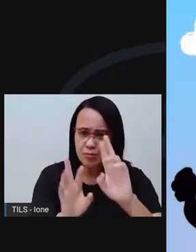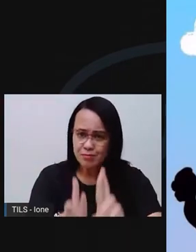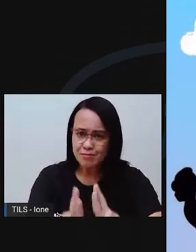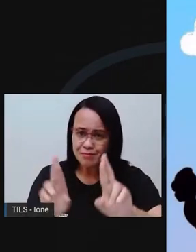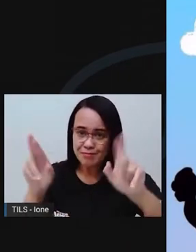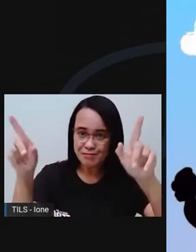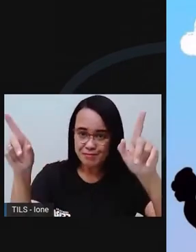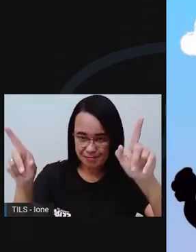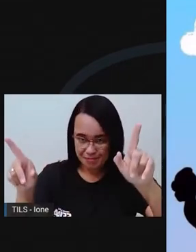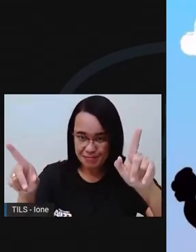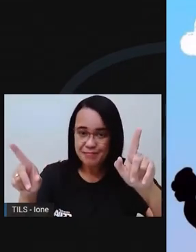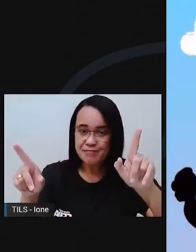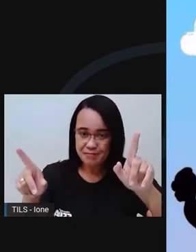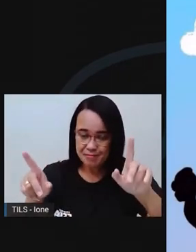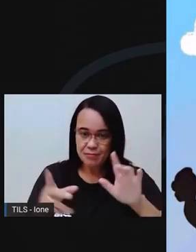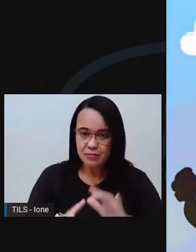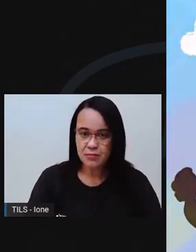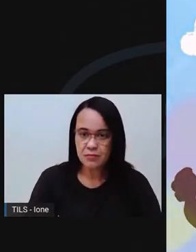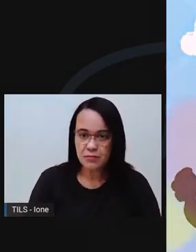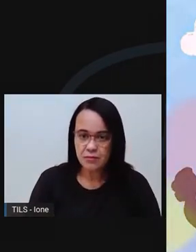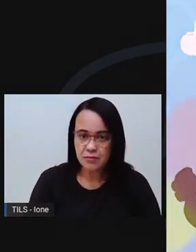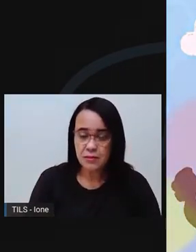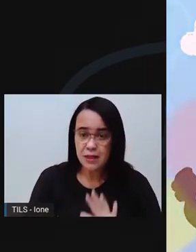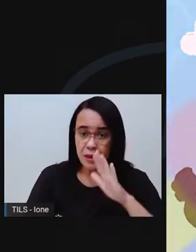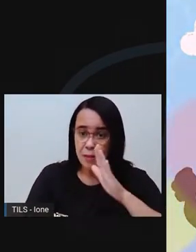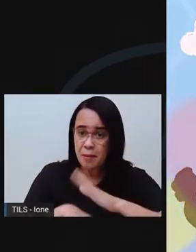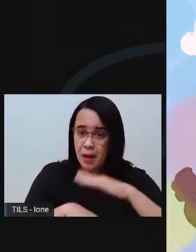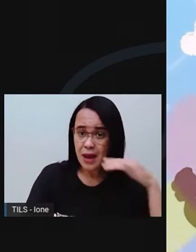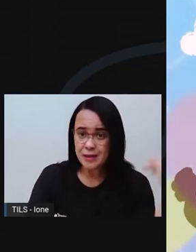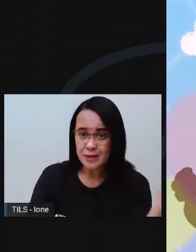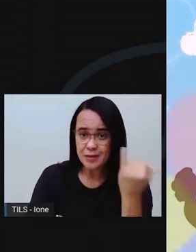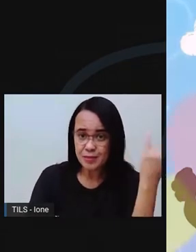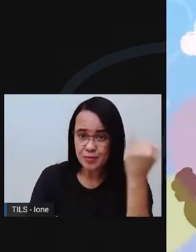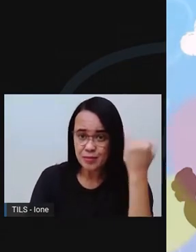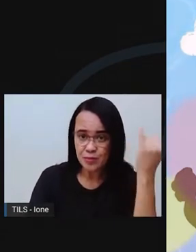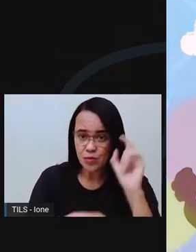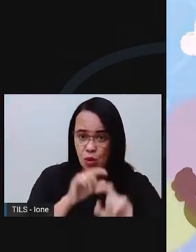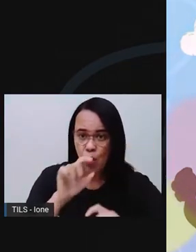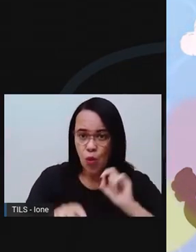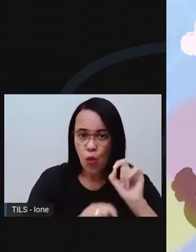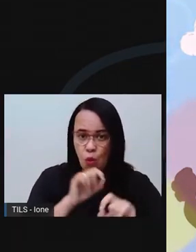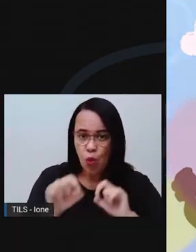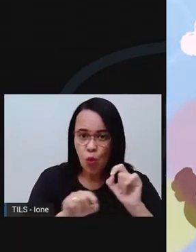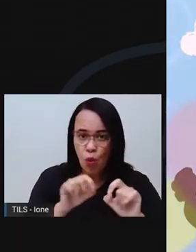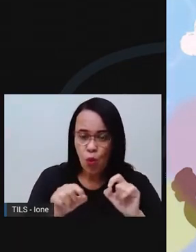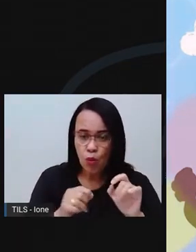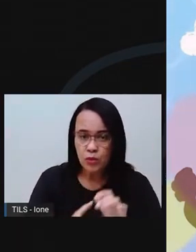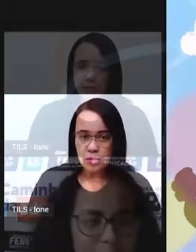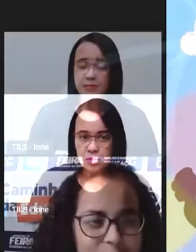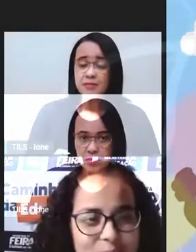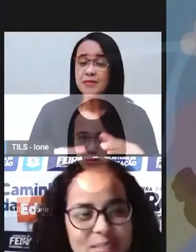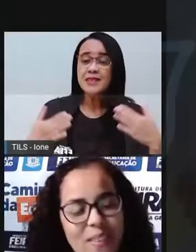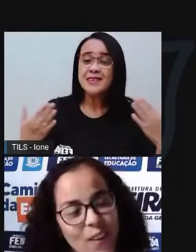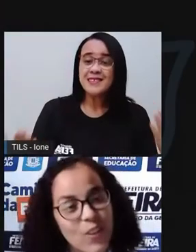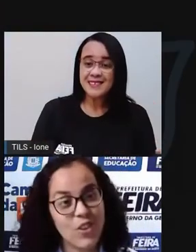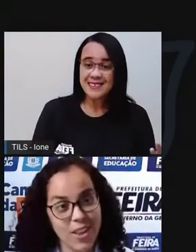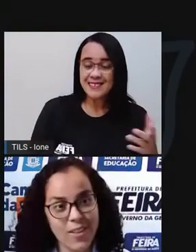número ou cor. Mas o que importa, acima de tudo, é o respeito e o amor.